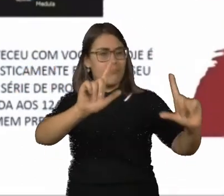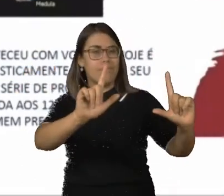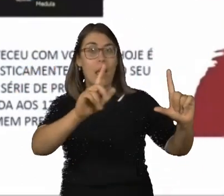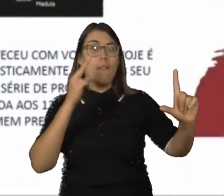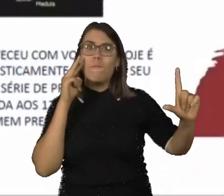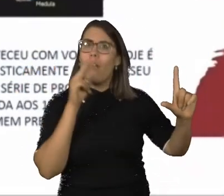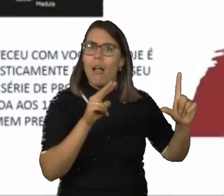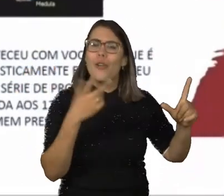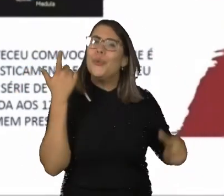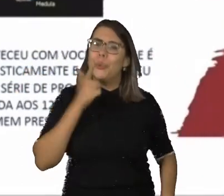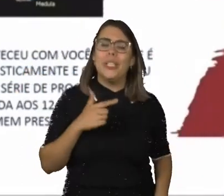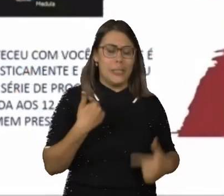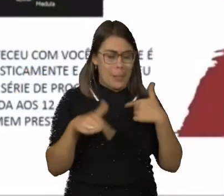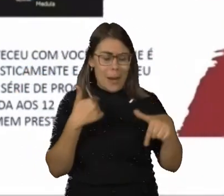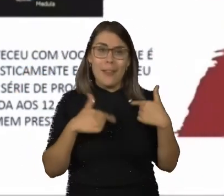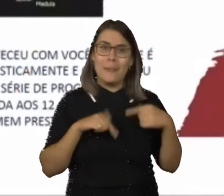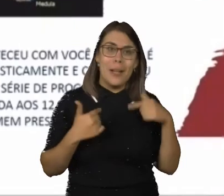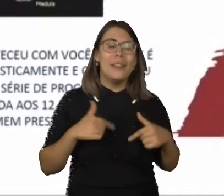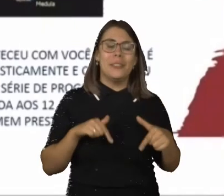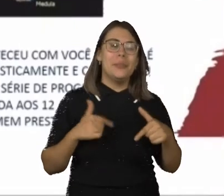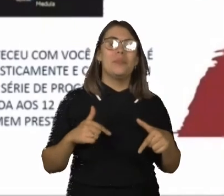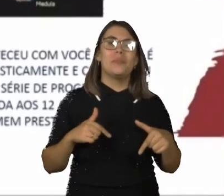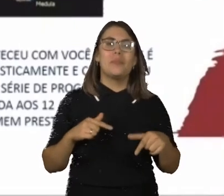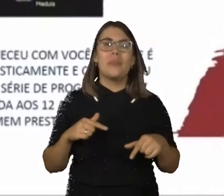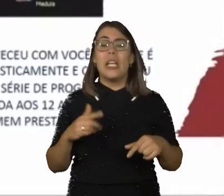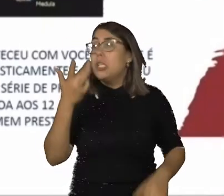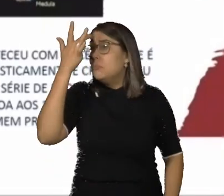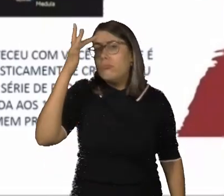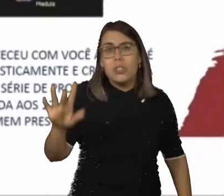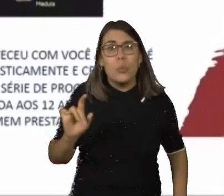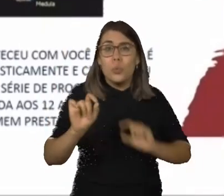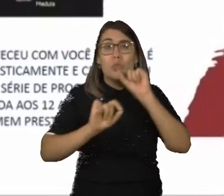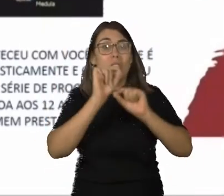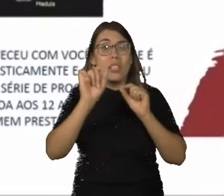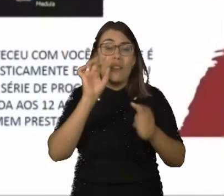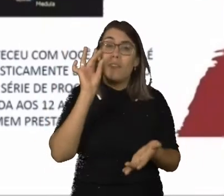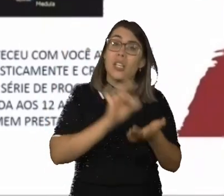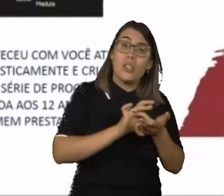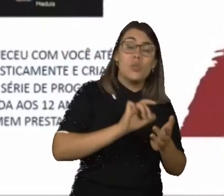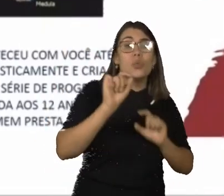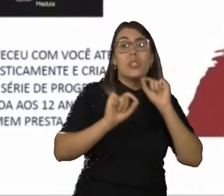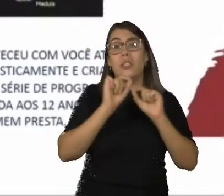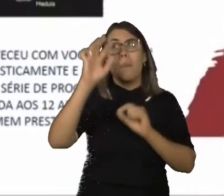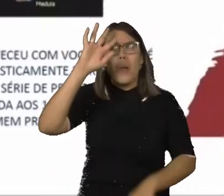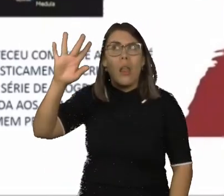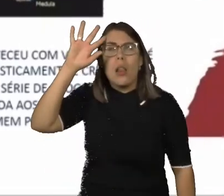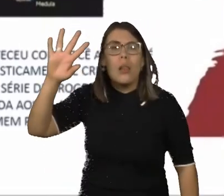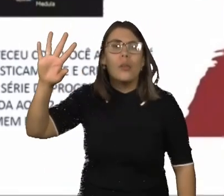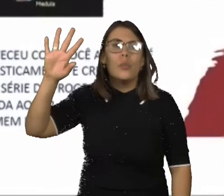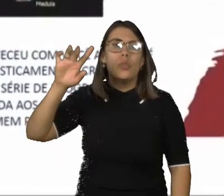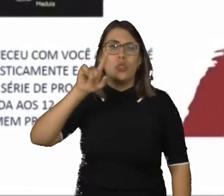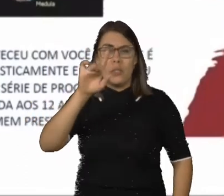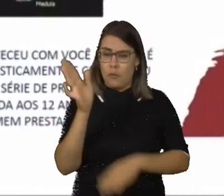O nosso cérebro faz isso. É ação e reação, ação e reação. Ele não sabe o que é real e o que é imaginário. Se você assistir hoje um